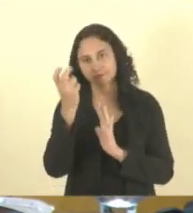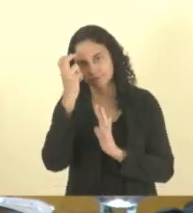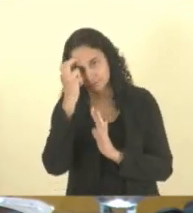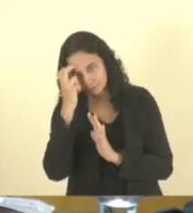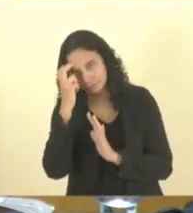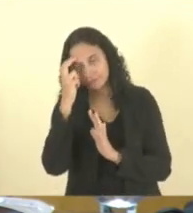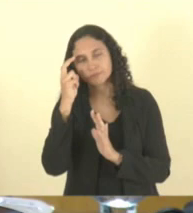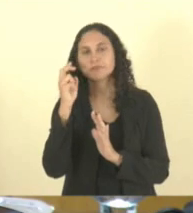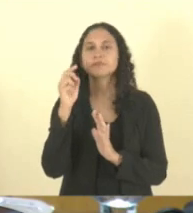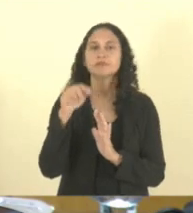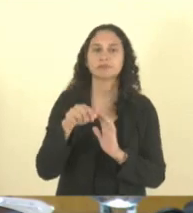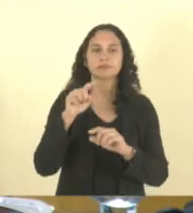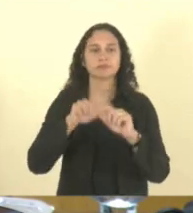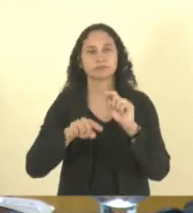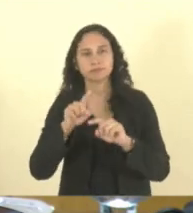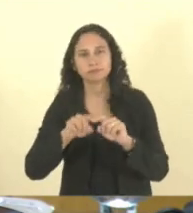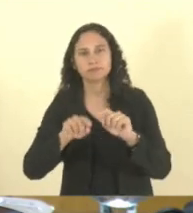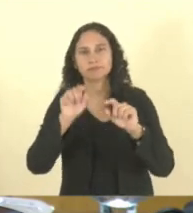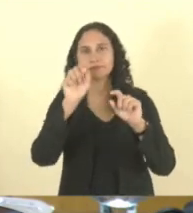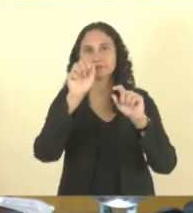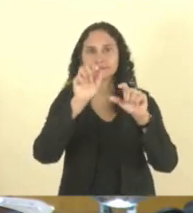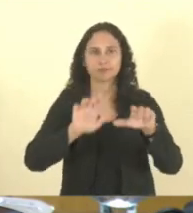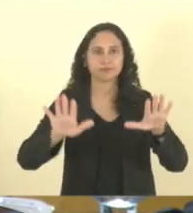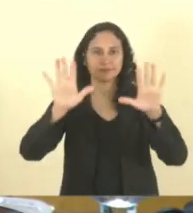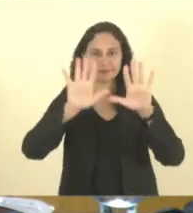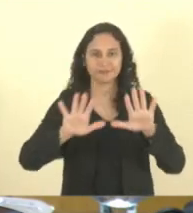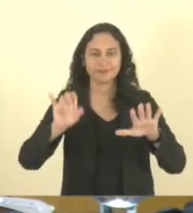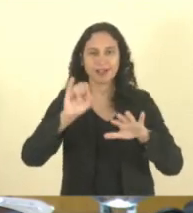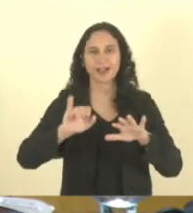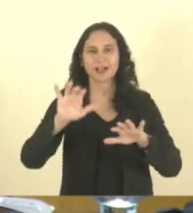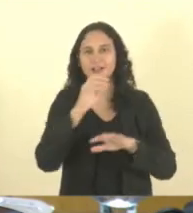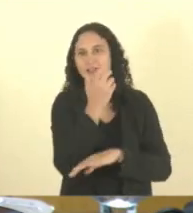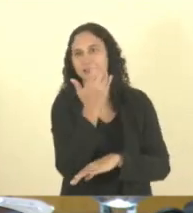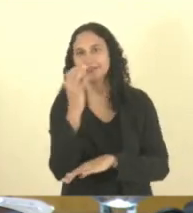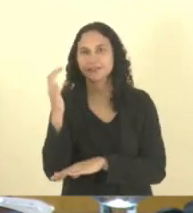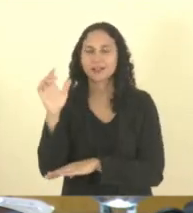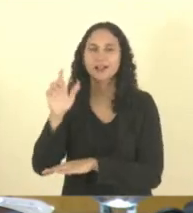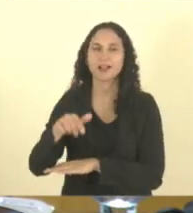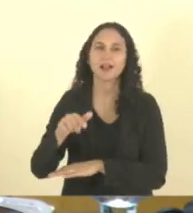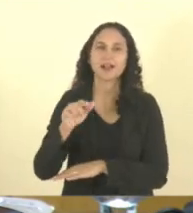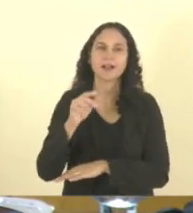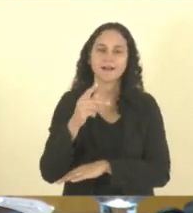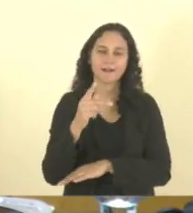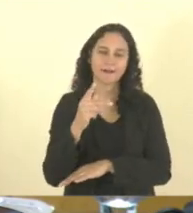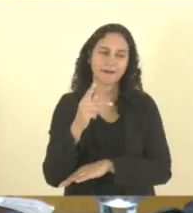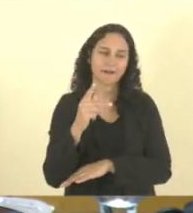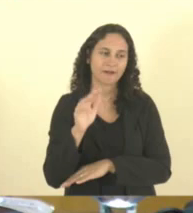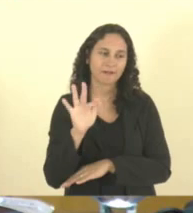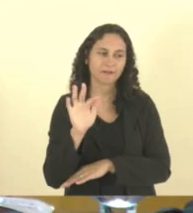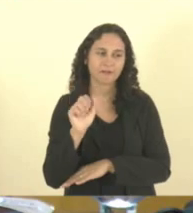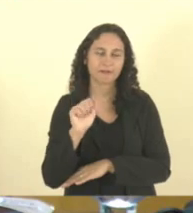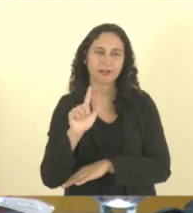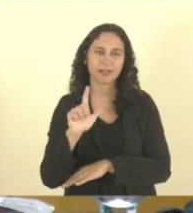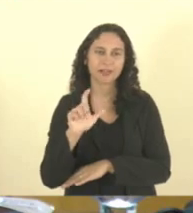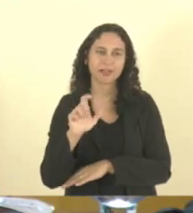e Imaterial, Paisagístico e Ecológico do Estado as falésias localizadas no município de Marataís.